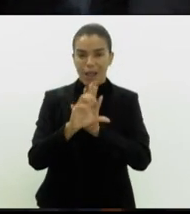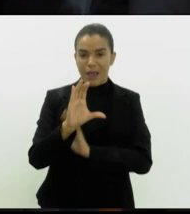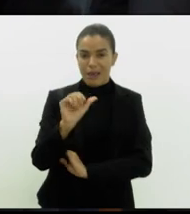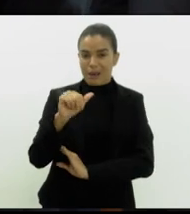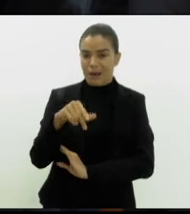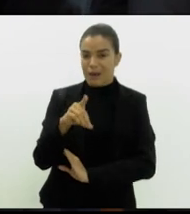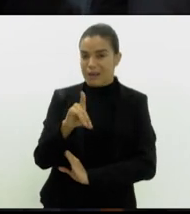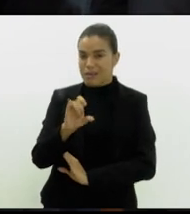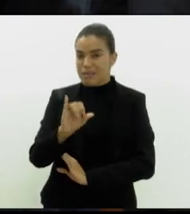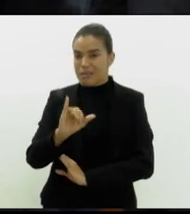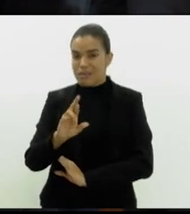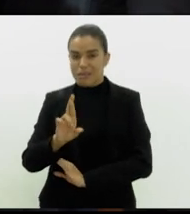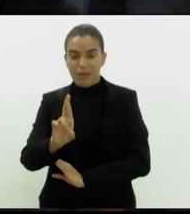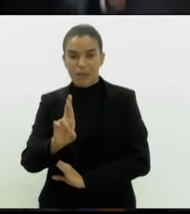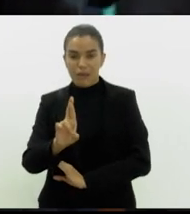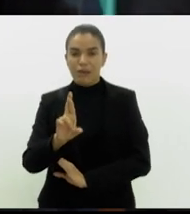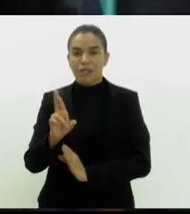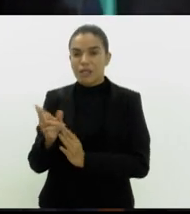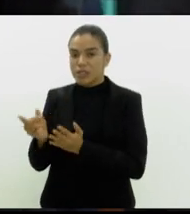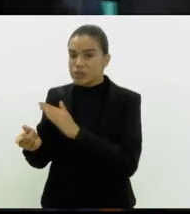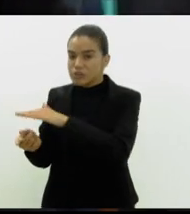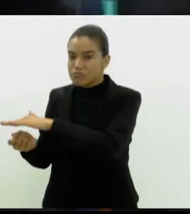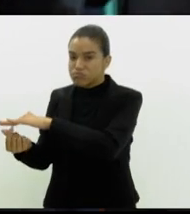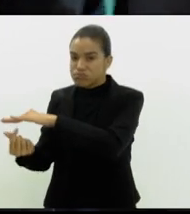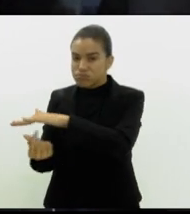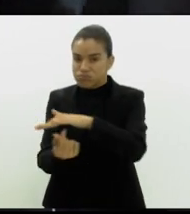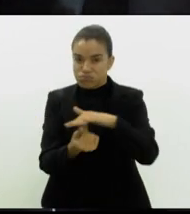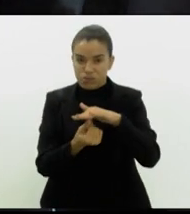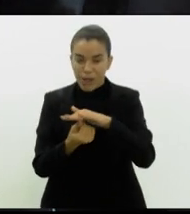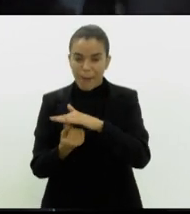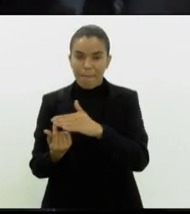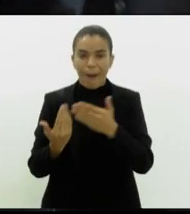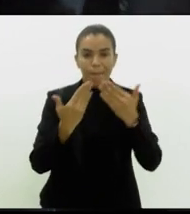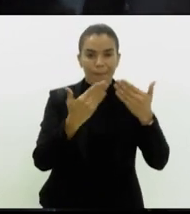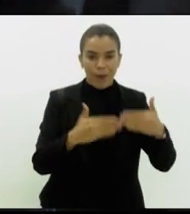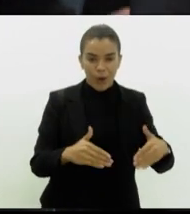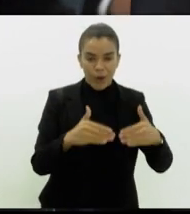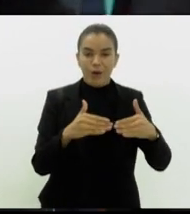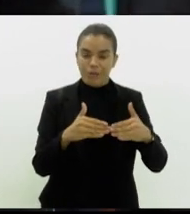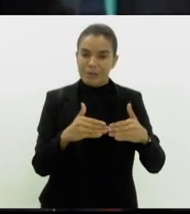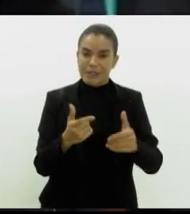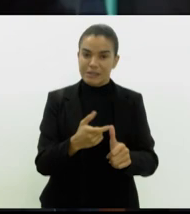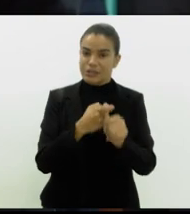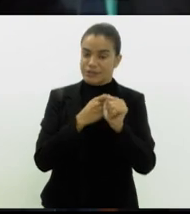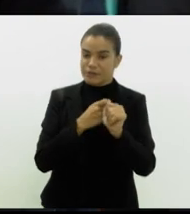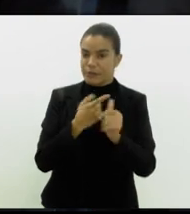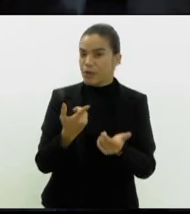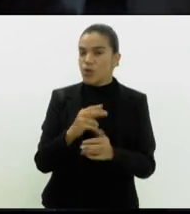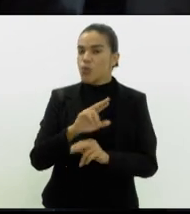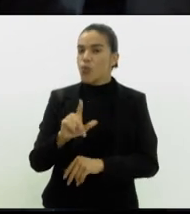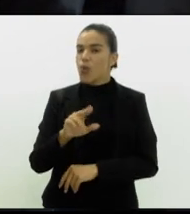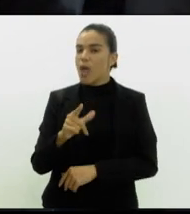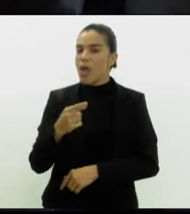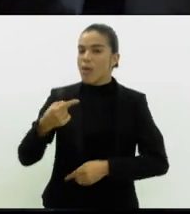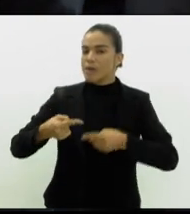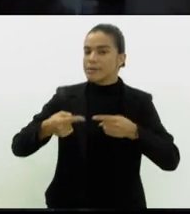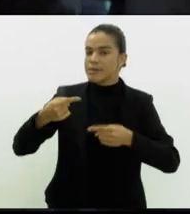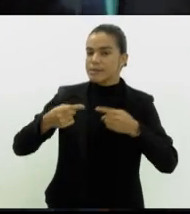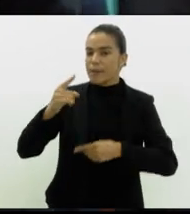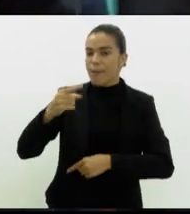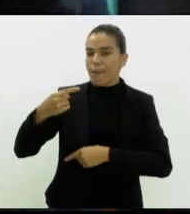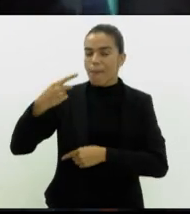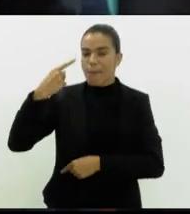que tiraram recursos dos estados e não houveram compensações. Então, não é uma situação política, mas uma